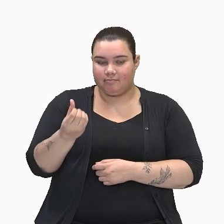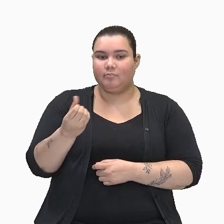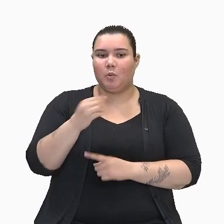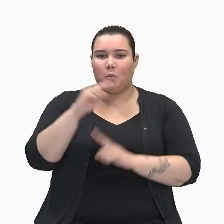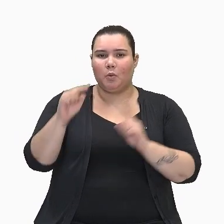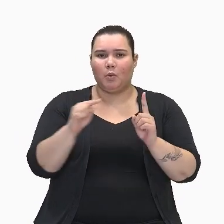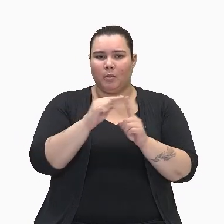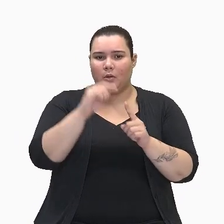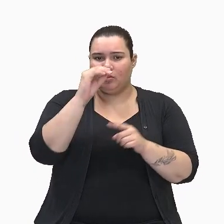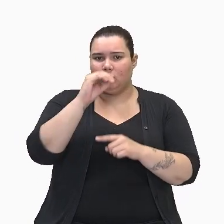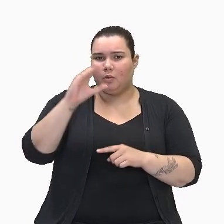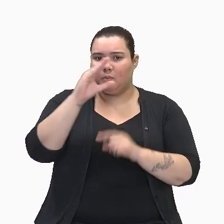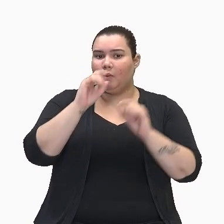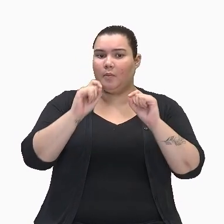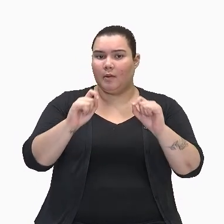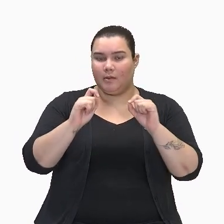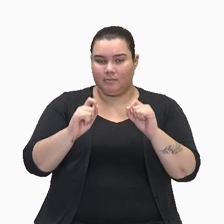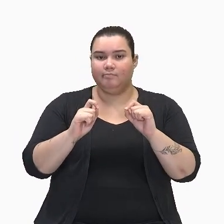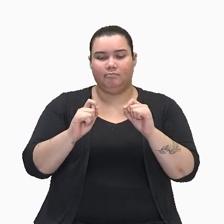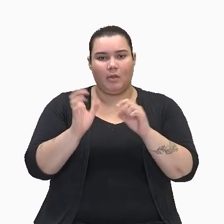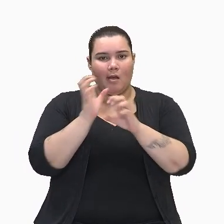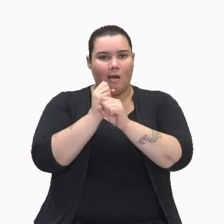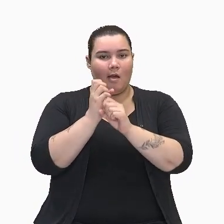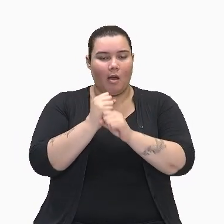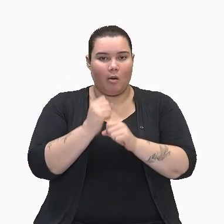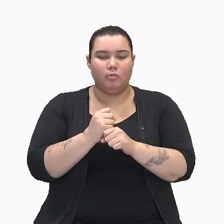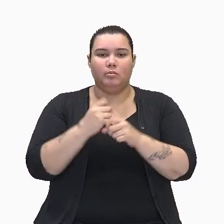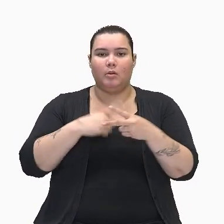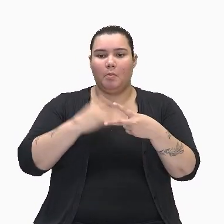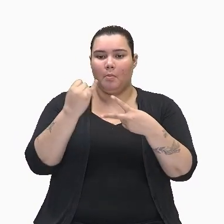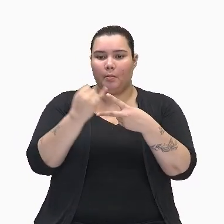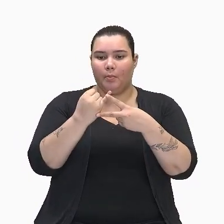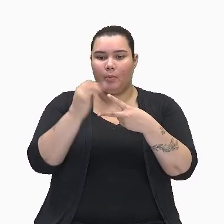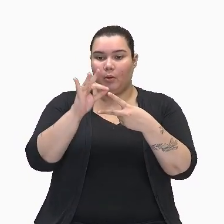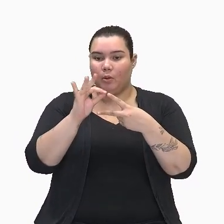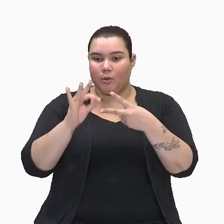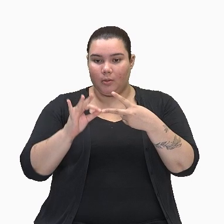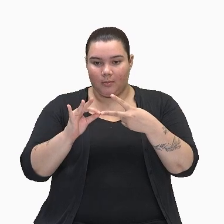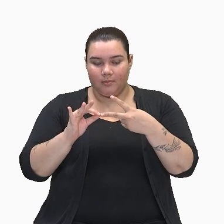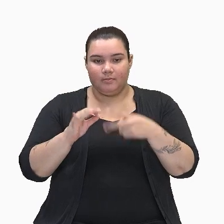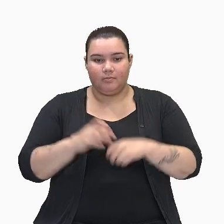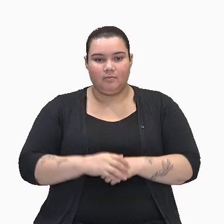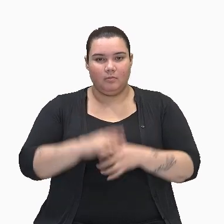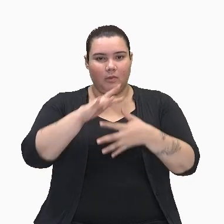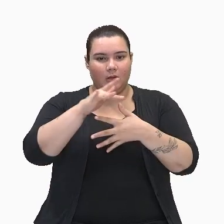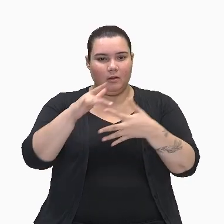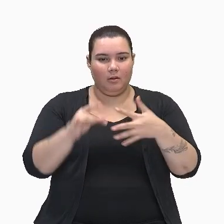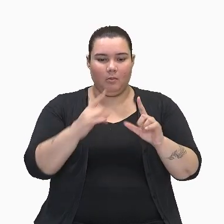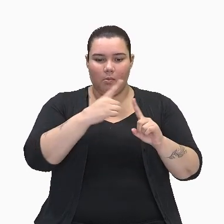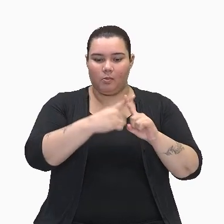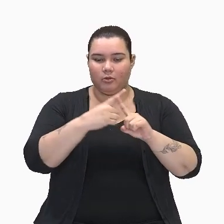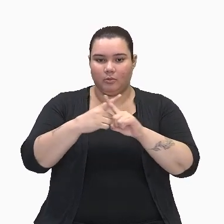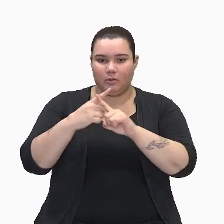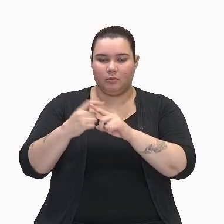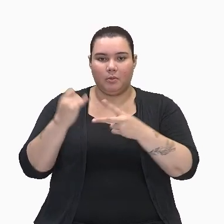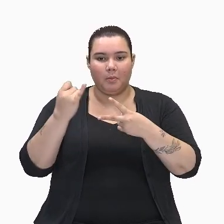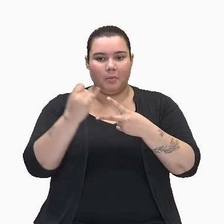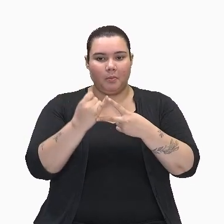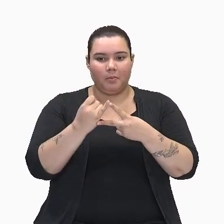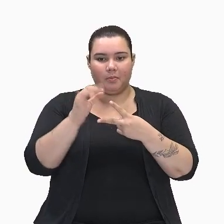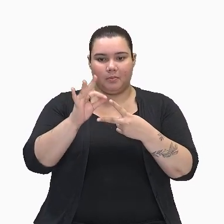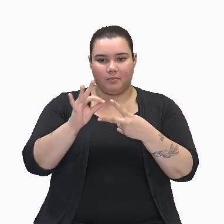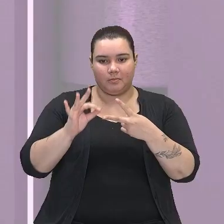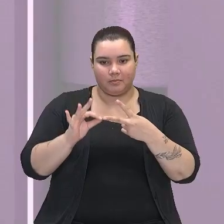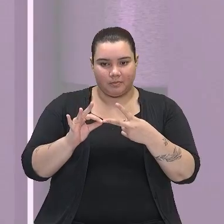objeto de conhecimento Operações com Polinômios, Detalhamento, Multiplicação com